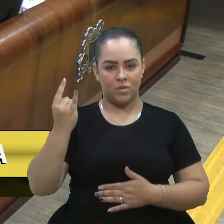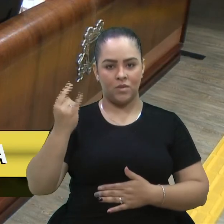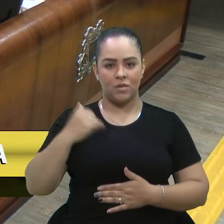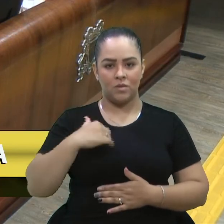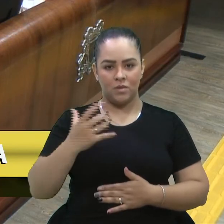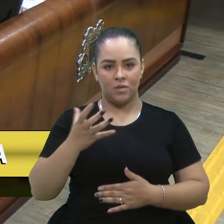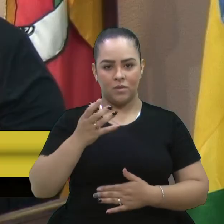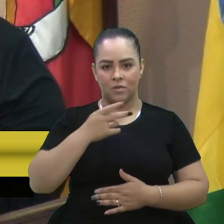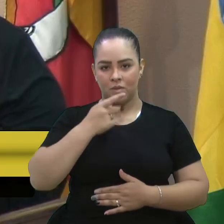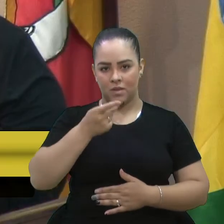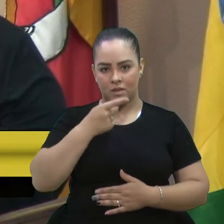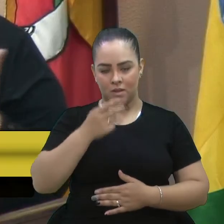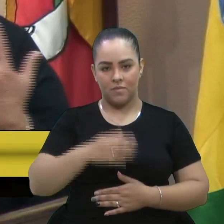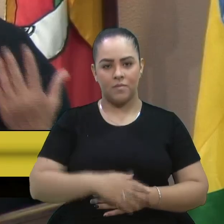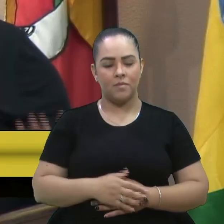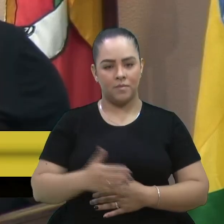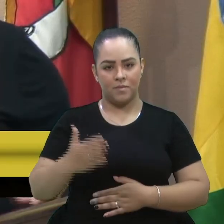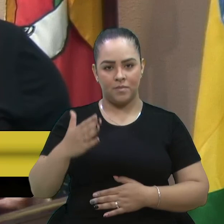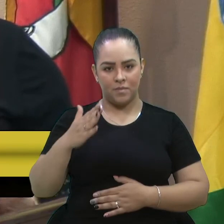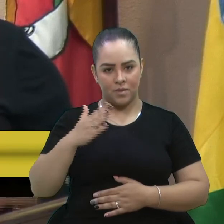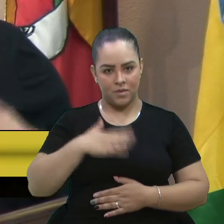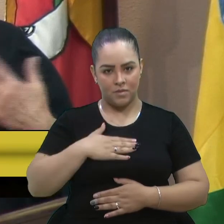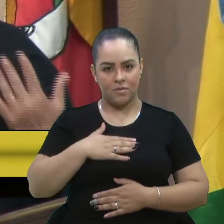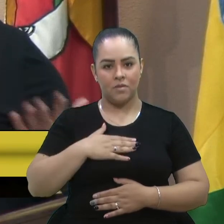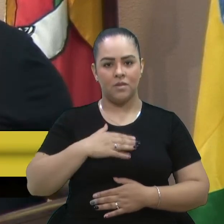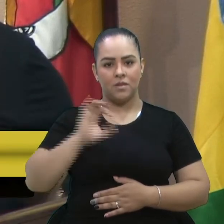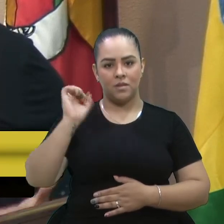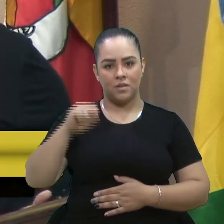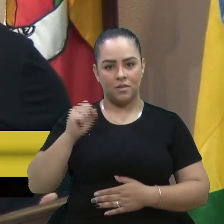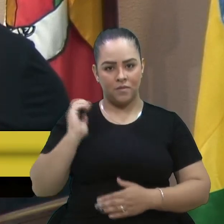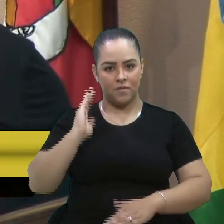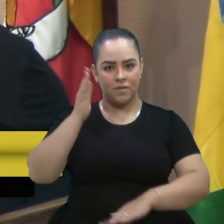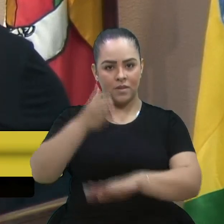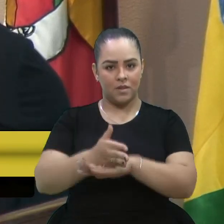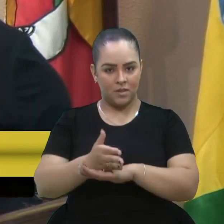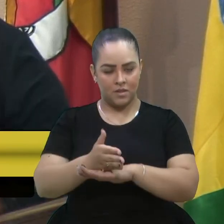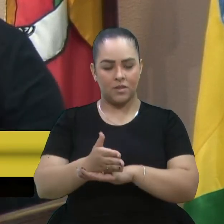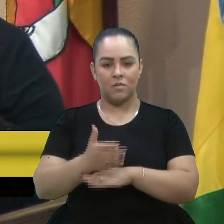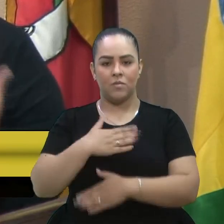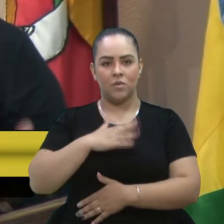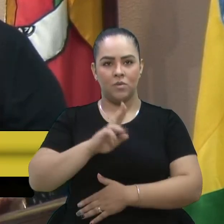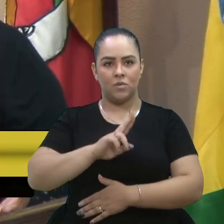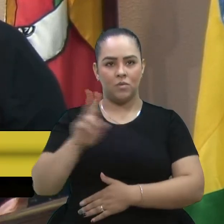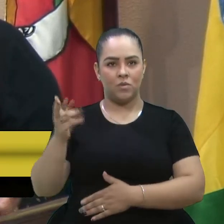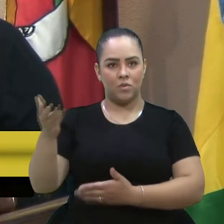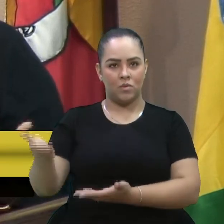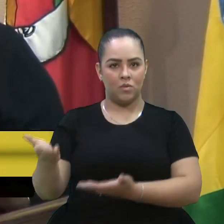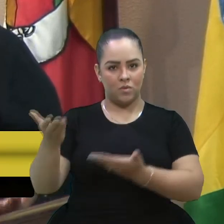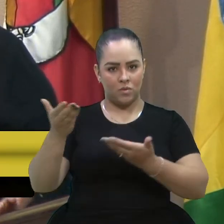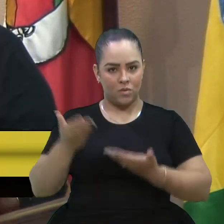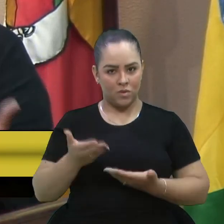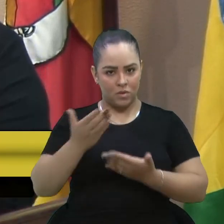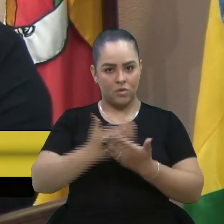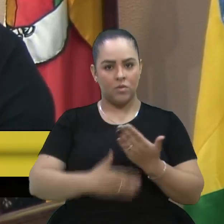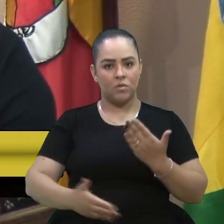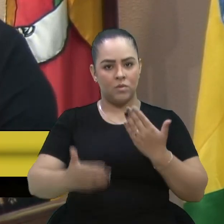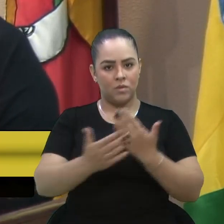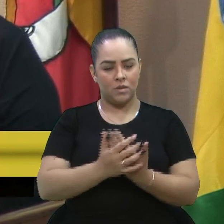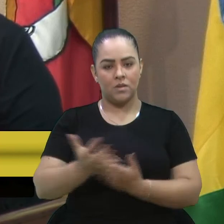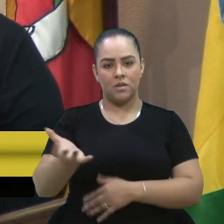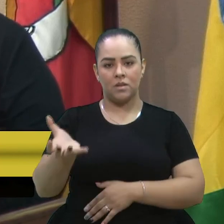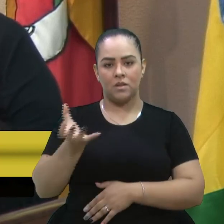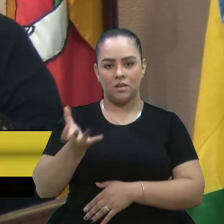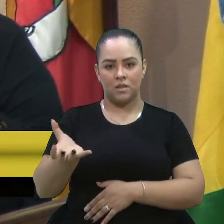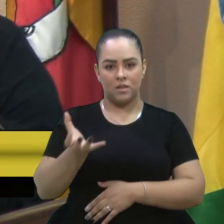que me coloco à disposição, então coloco o meu nome à disposição, convido a todos que quiserem